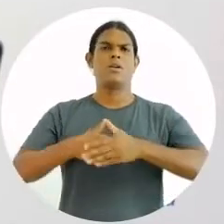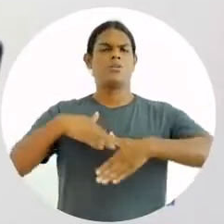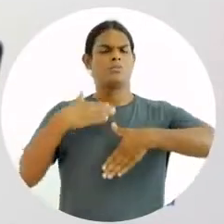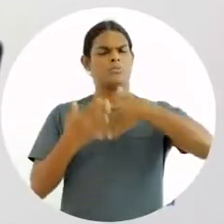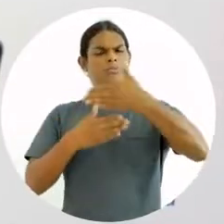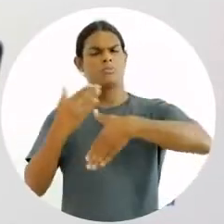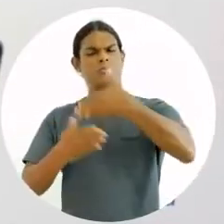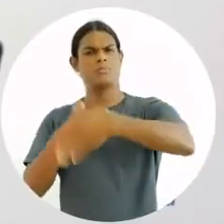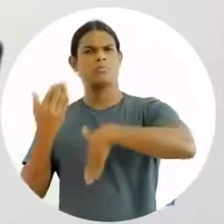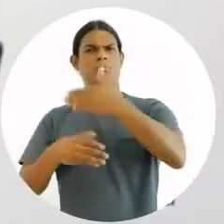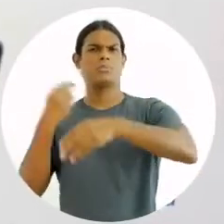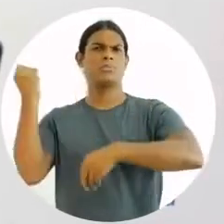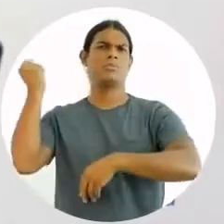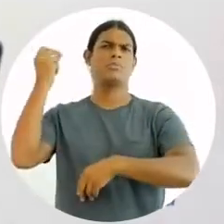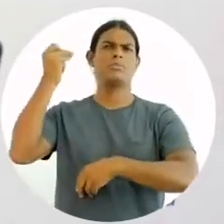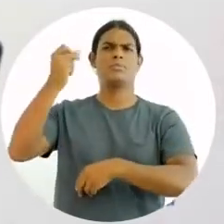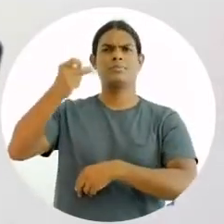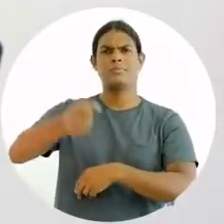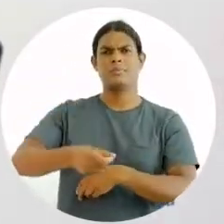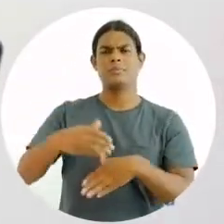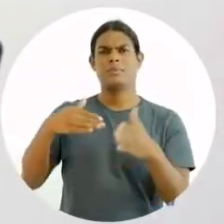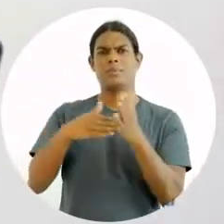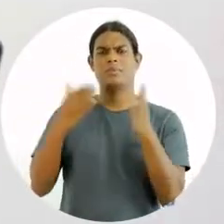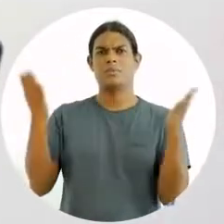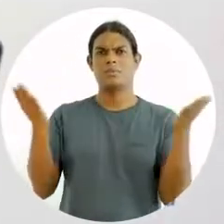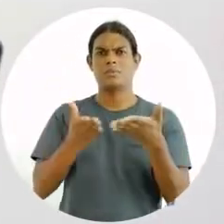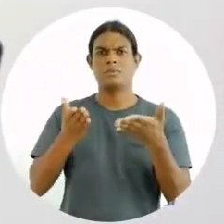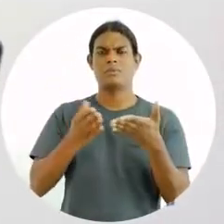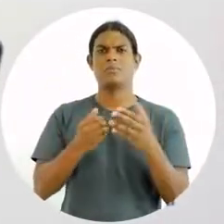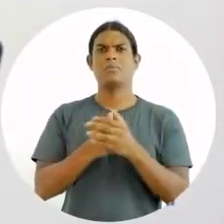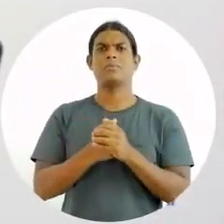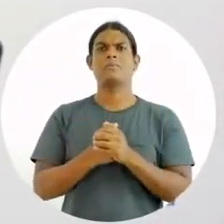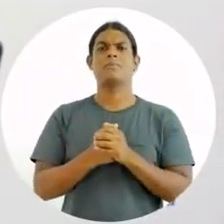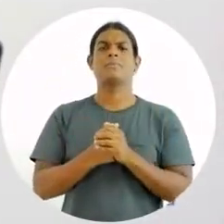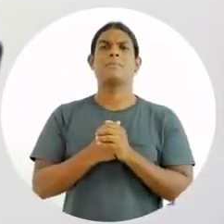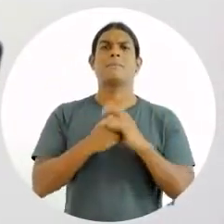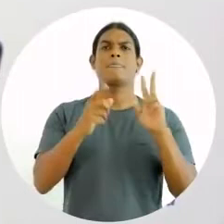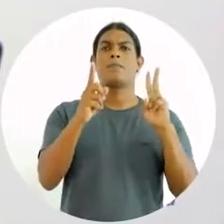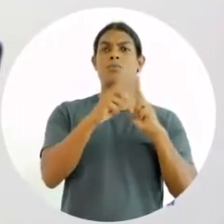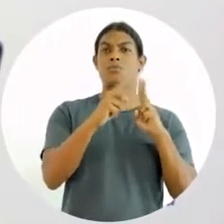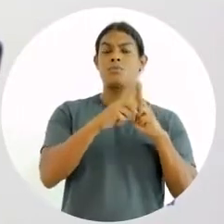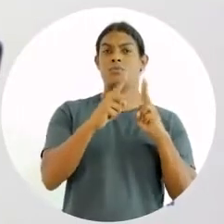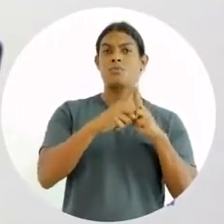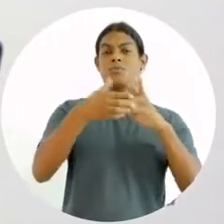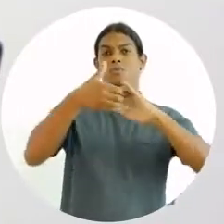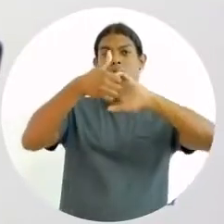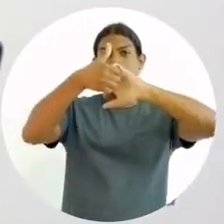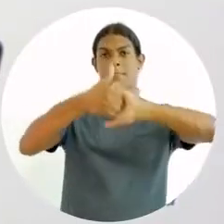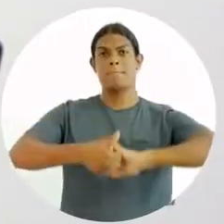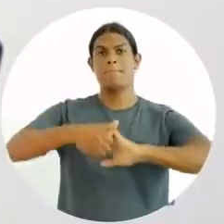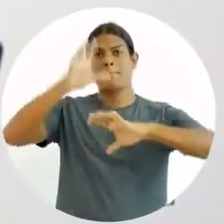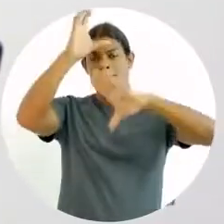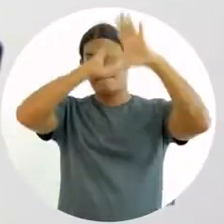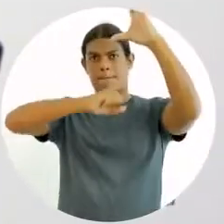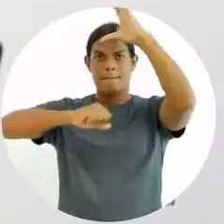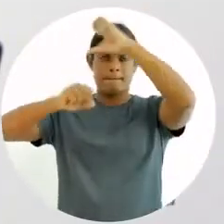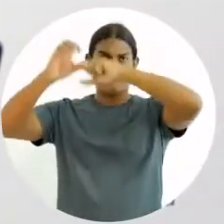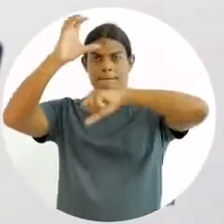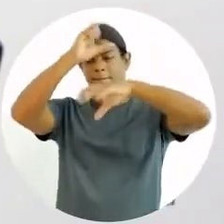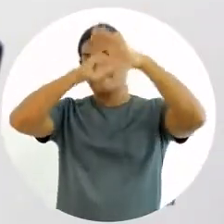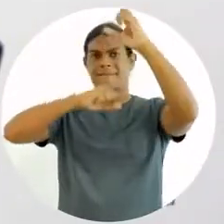E capacidade são os conjuntos complexos de habilidades e aprendizado no